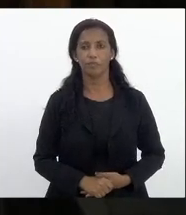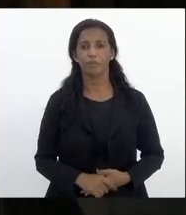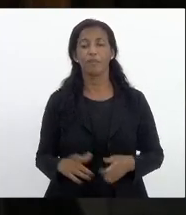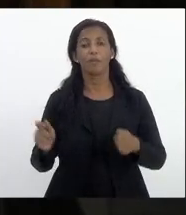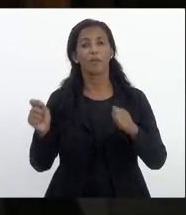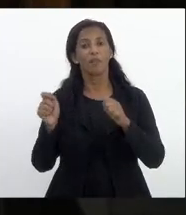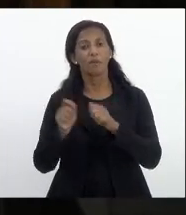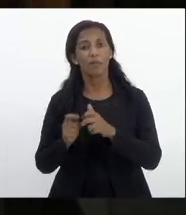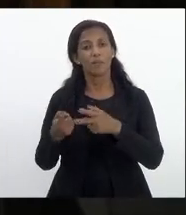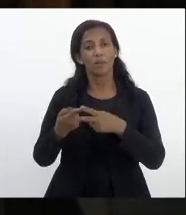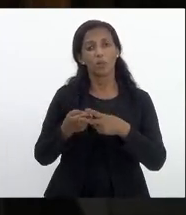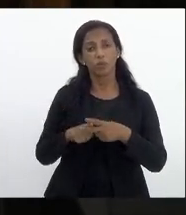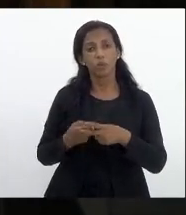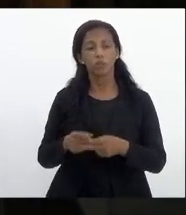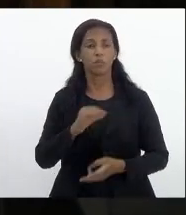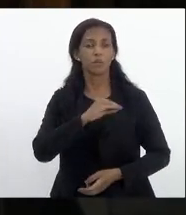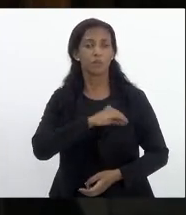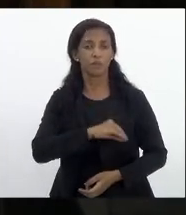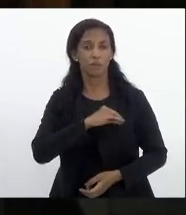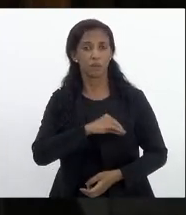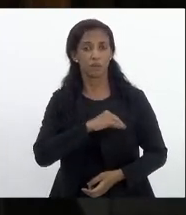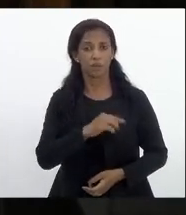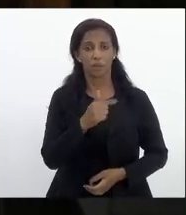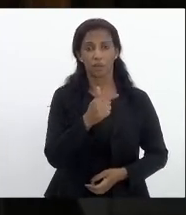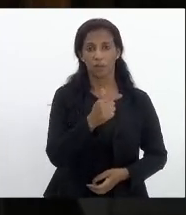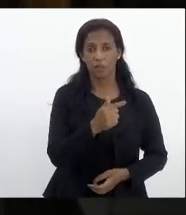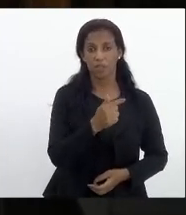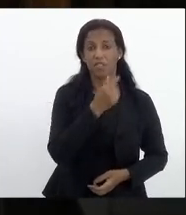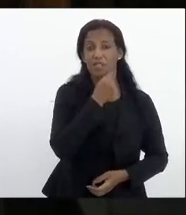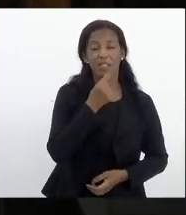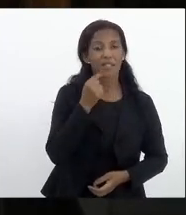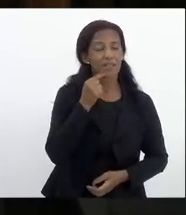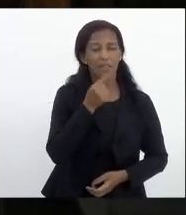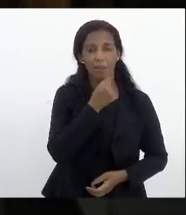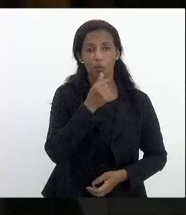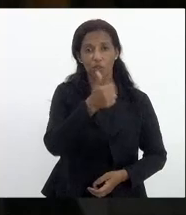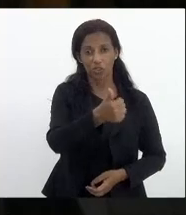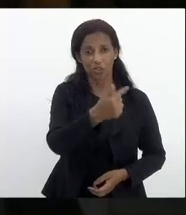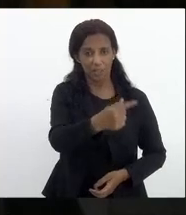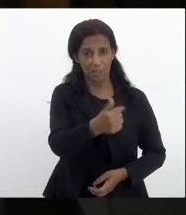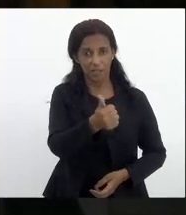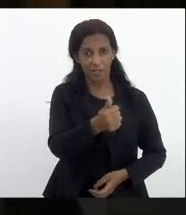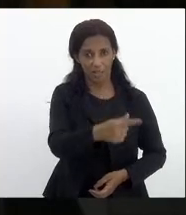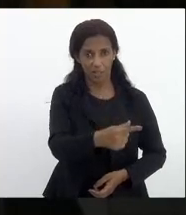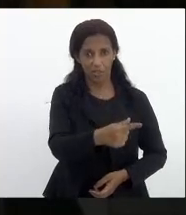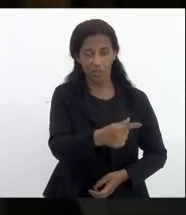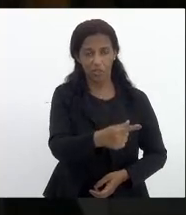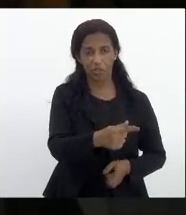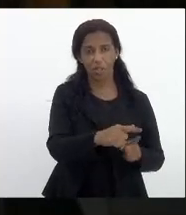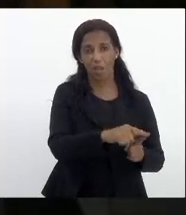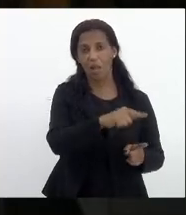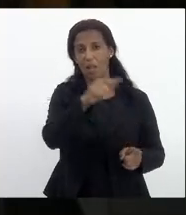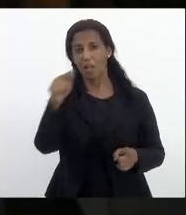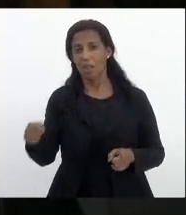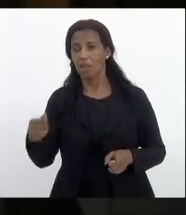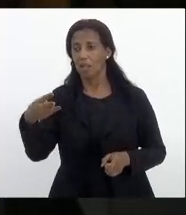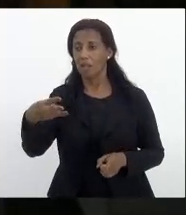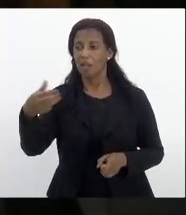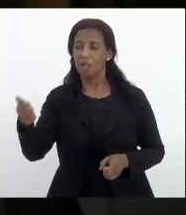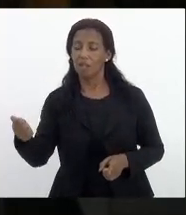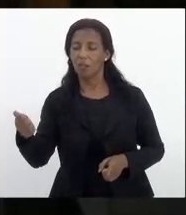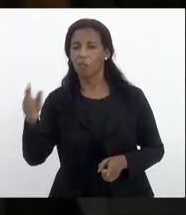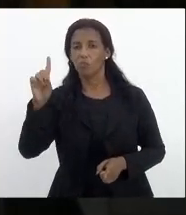reposição salarial de setembro de 17 até 31 de